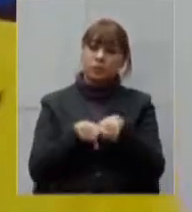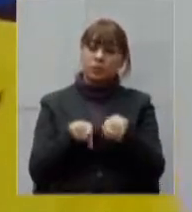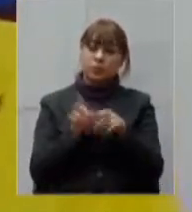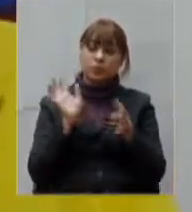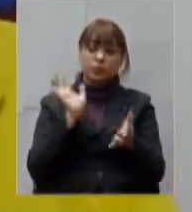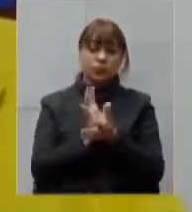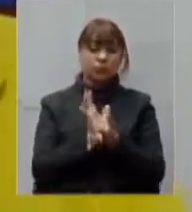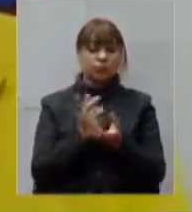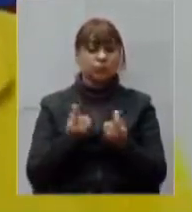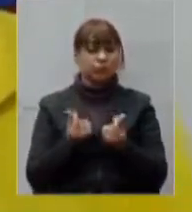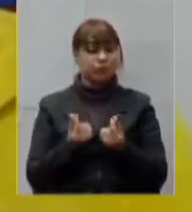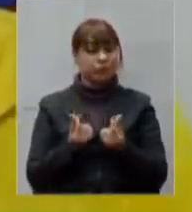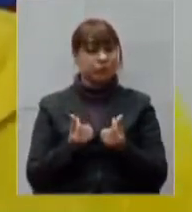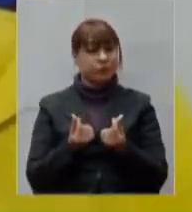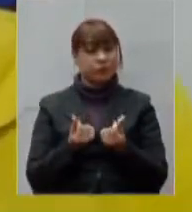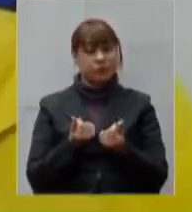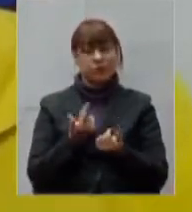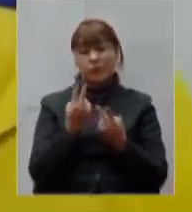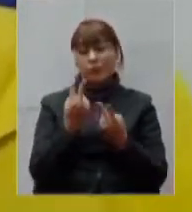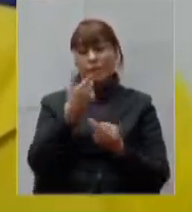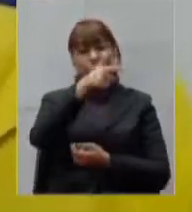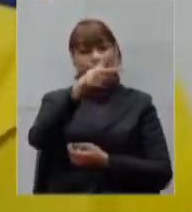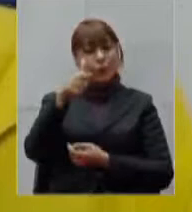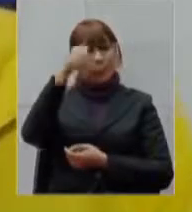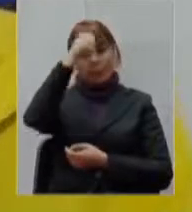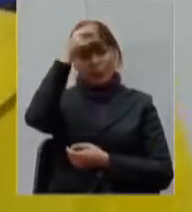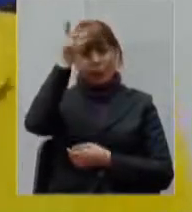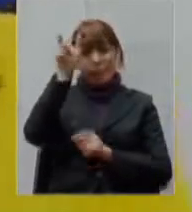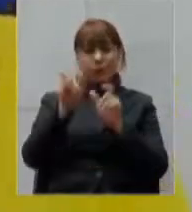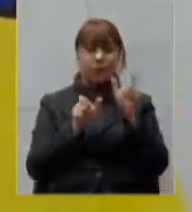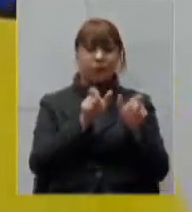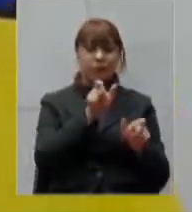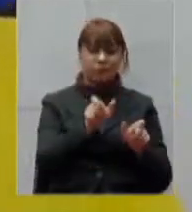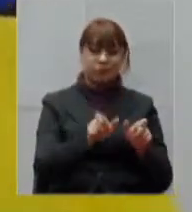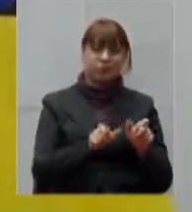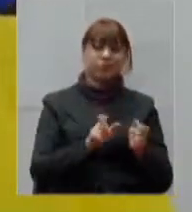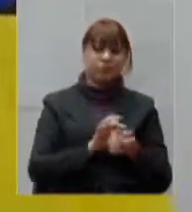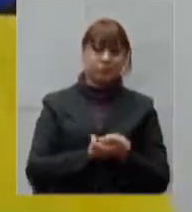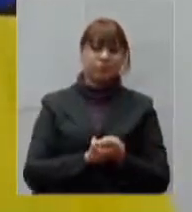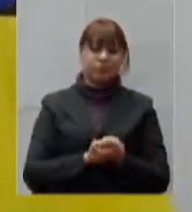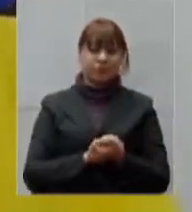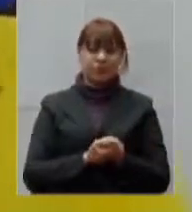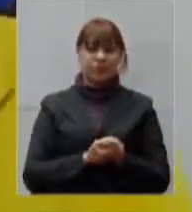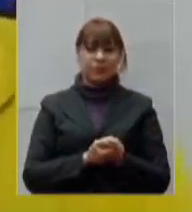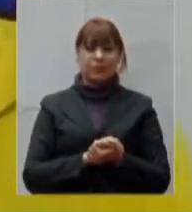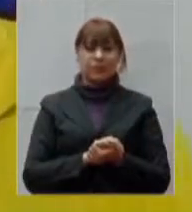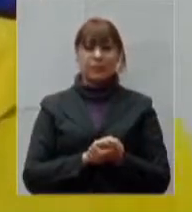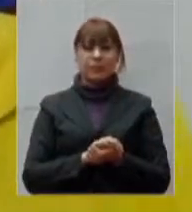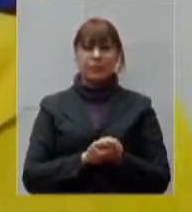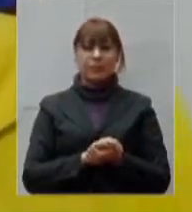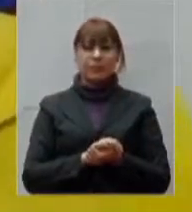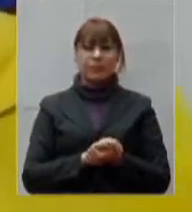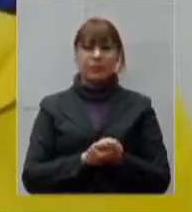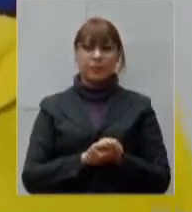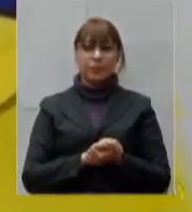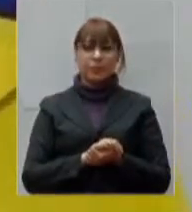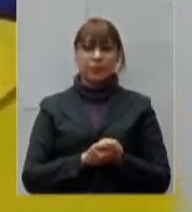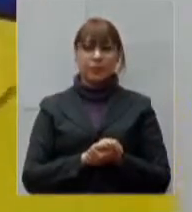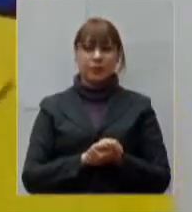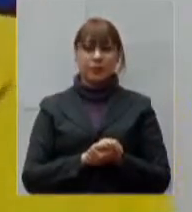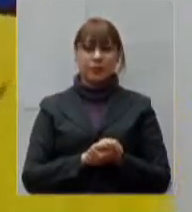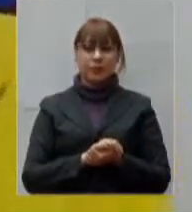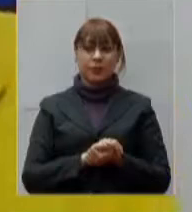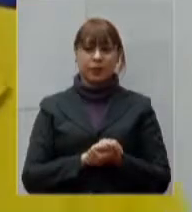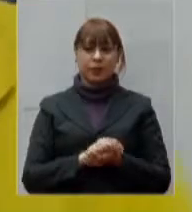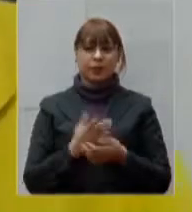financeira que os outros demais prefeitos têm vivido, só para você ter uma ideia, somente o que caiu de